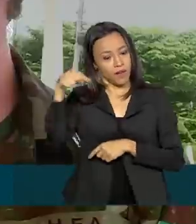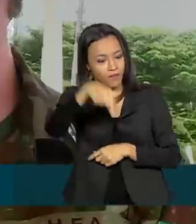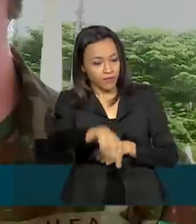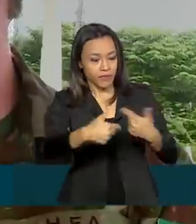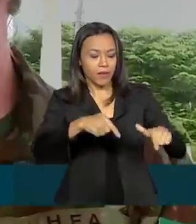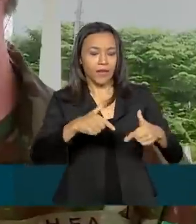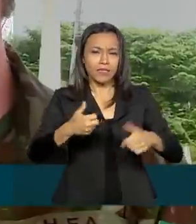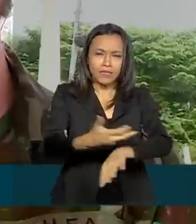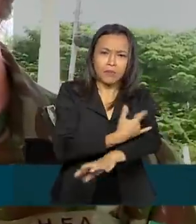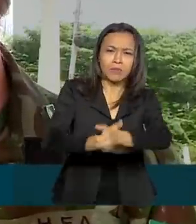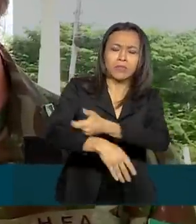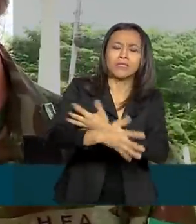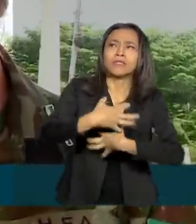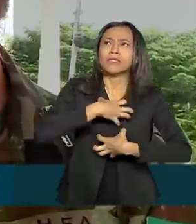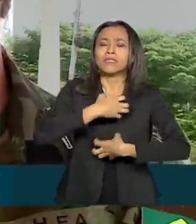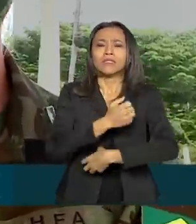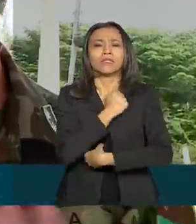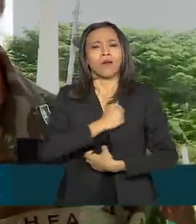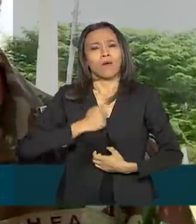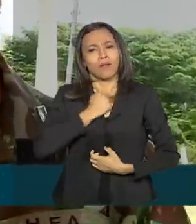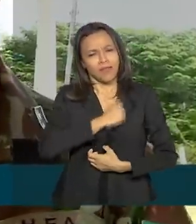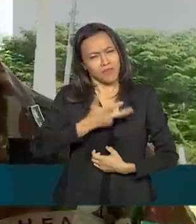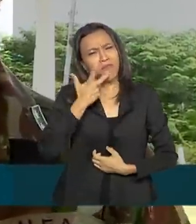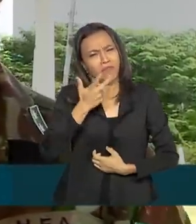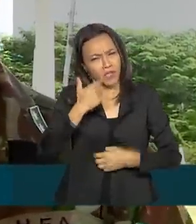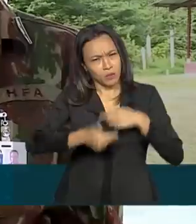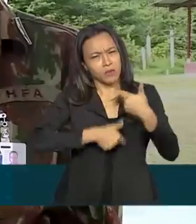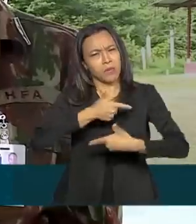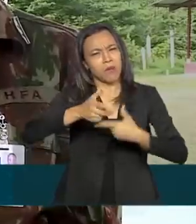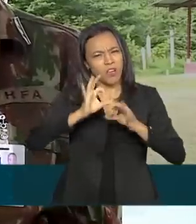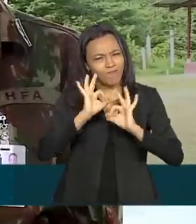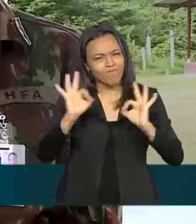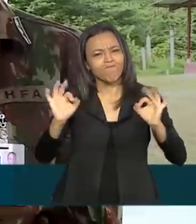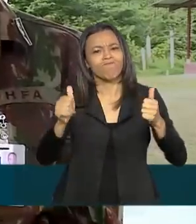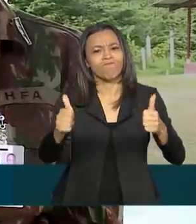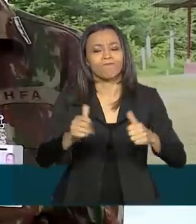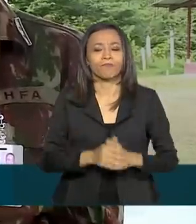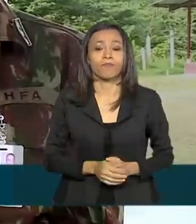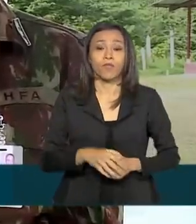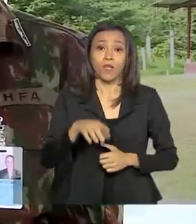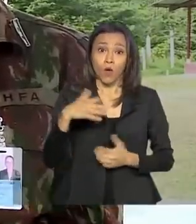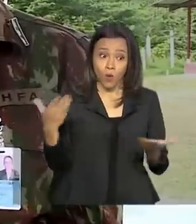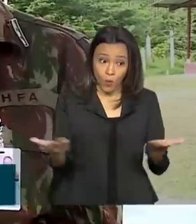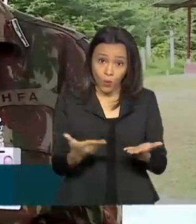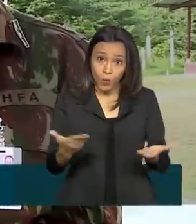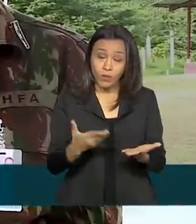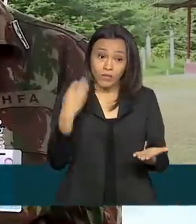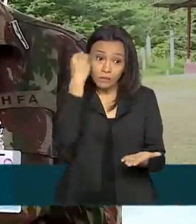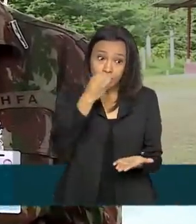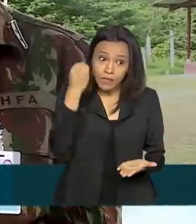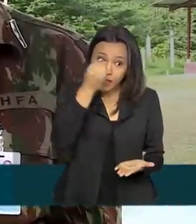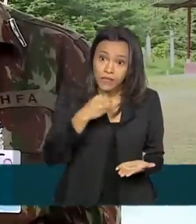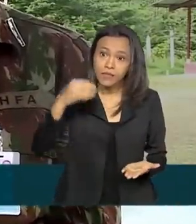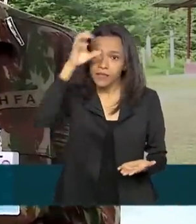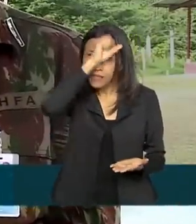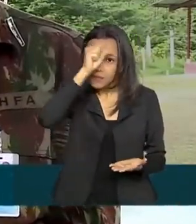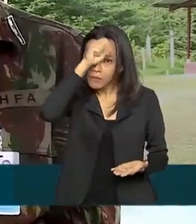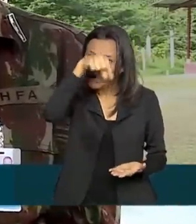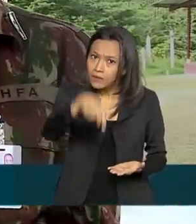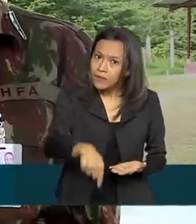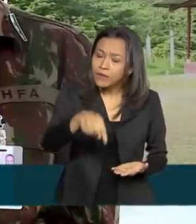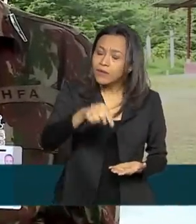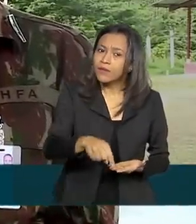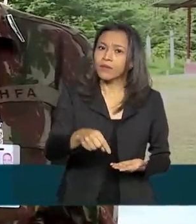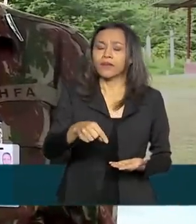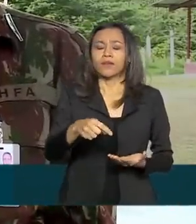saudades. Mas conta que o trabalho é gratificante. O retorno que a gente recebe, a experiência que a gente recebe,